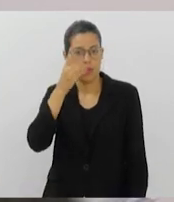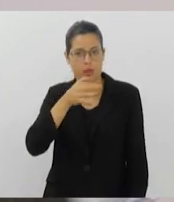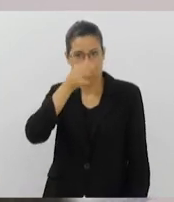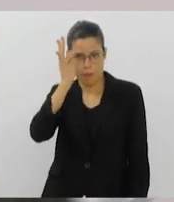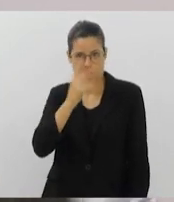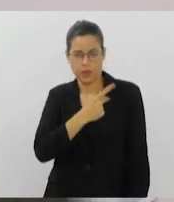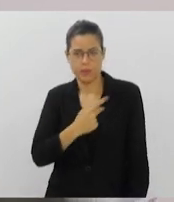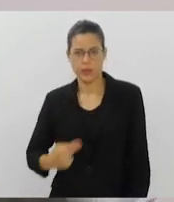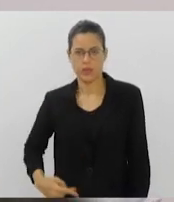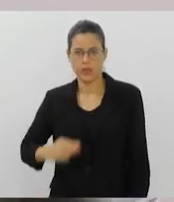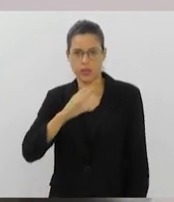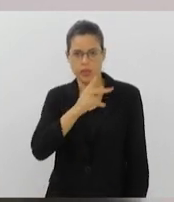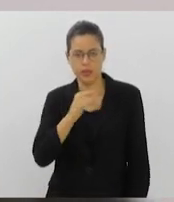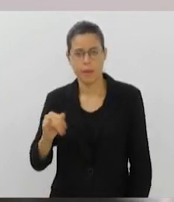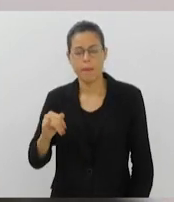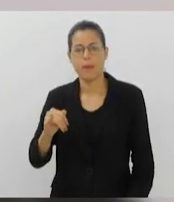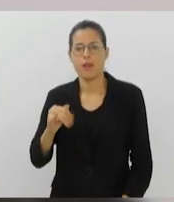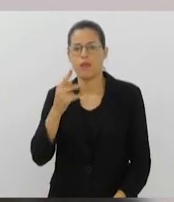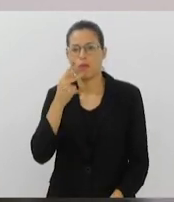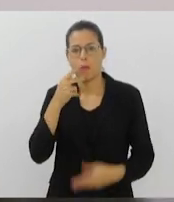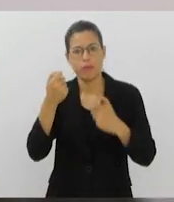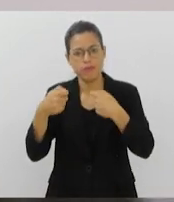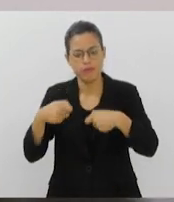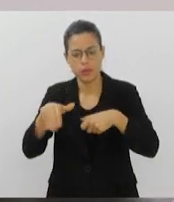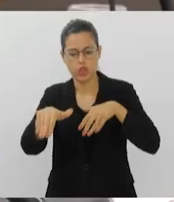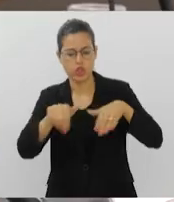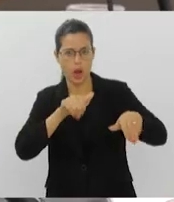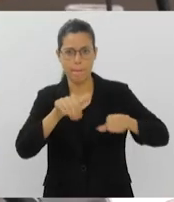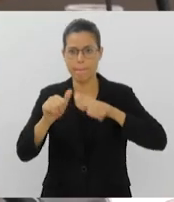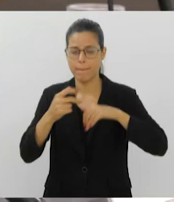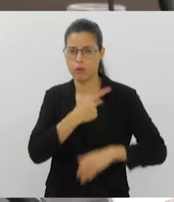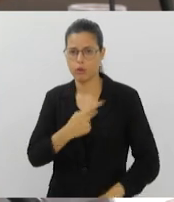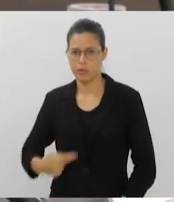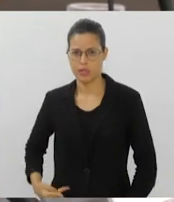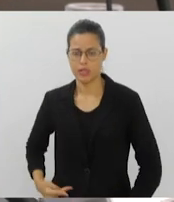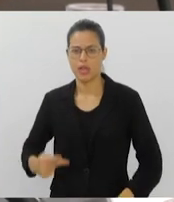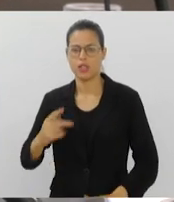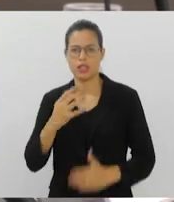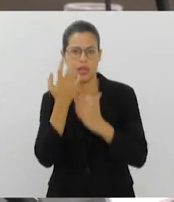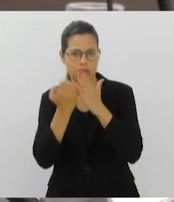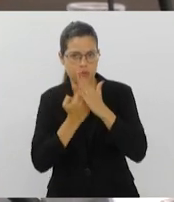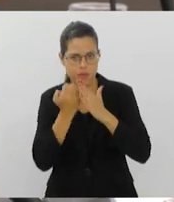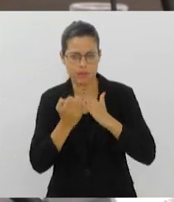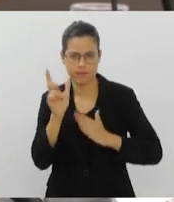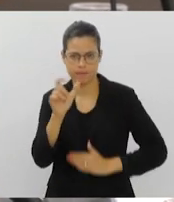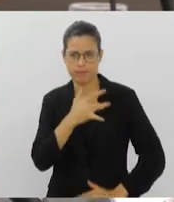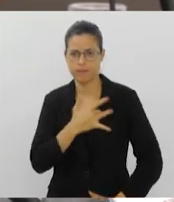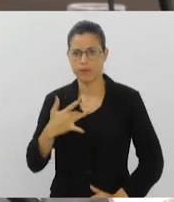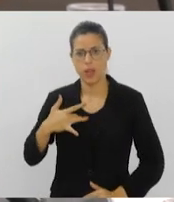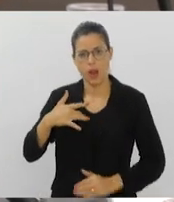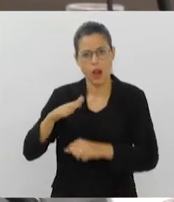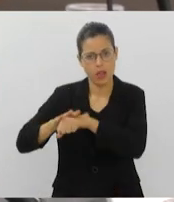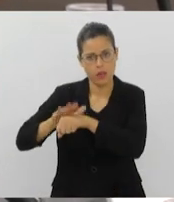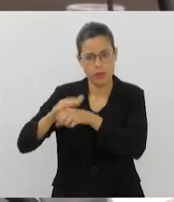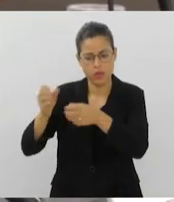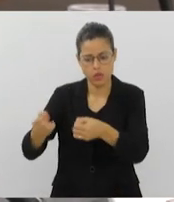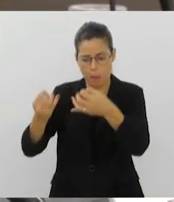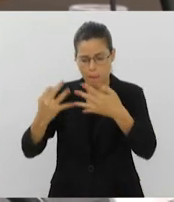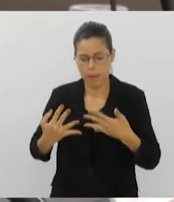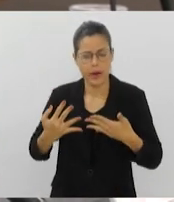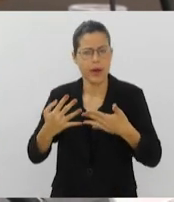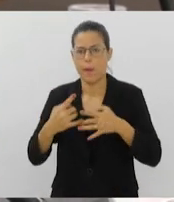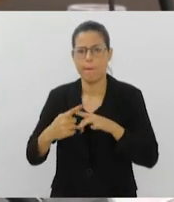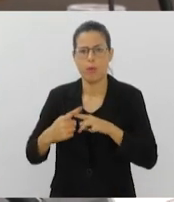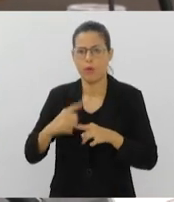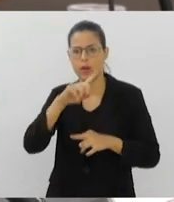necessário convocar os presidentes dos planos de saúde para que eles possam explicar os motivos dos cancelamentos e do